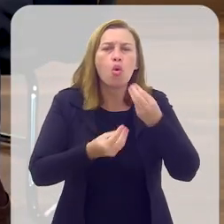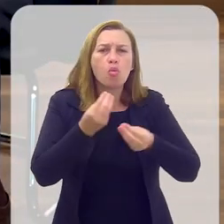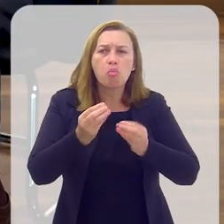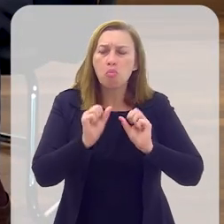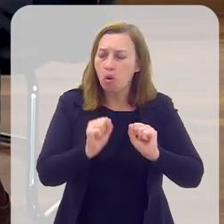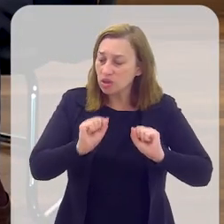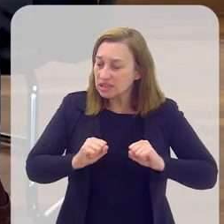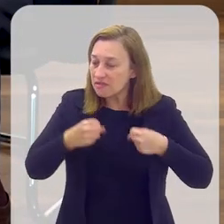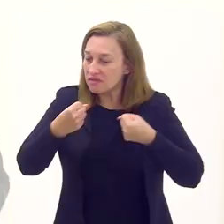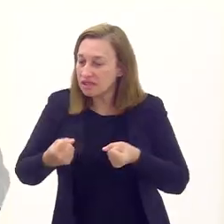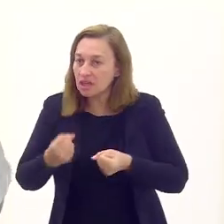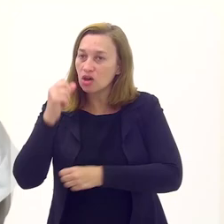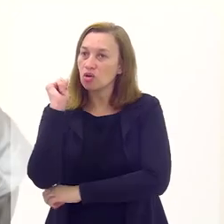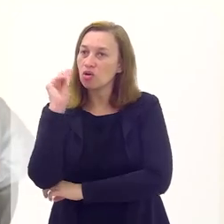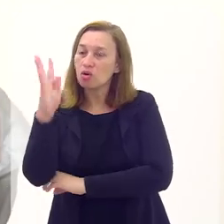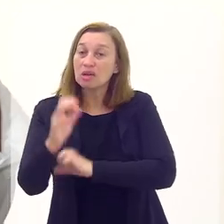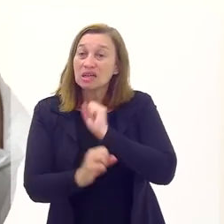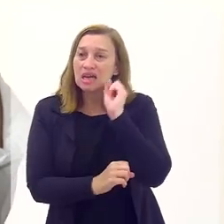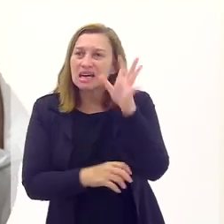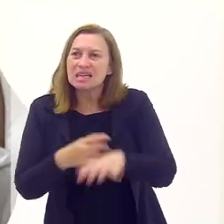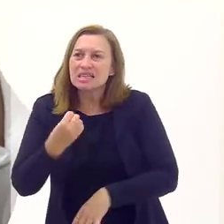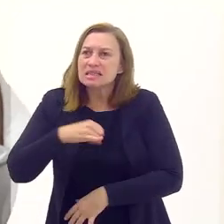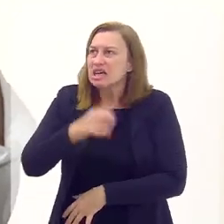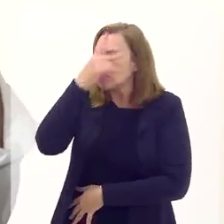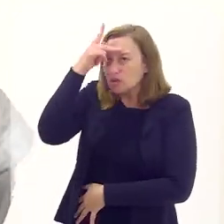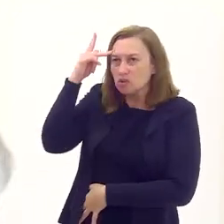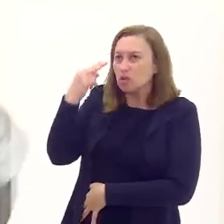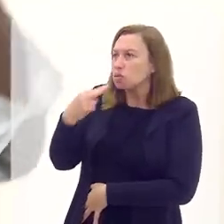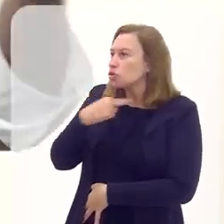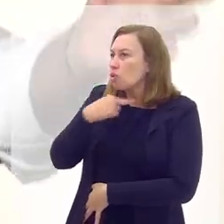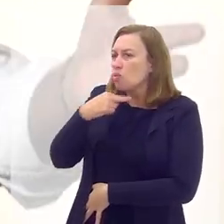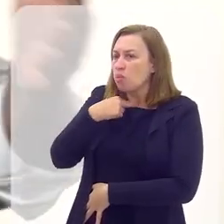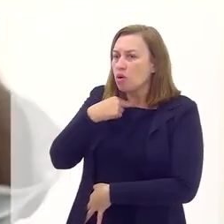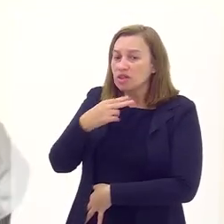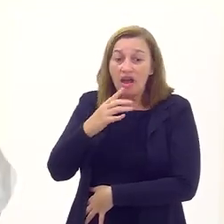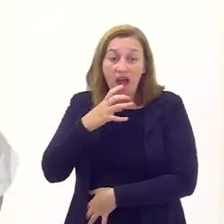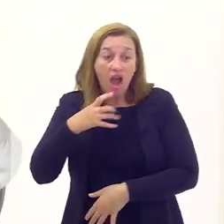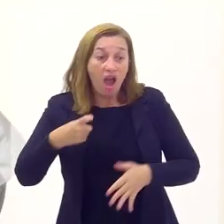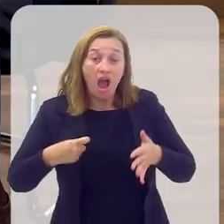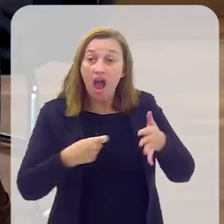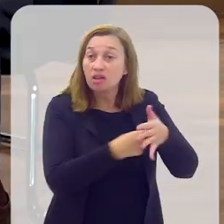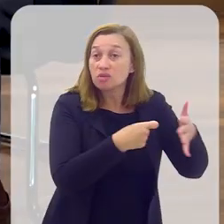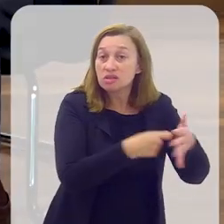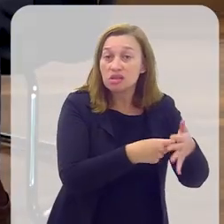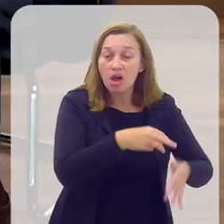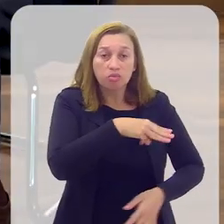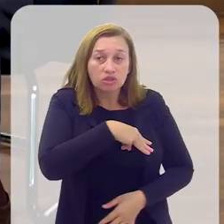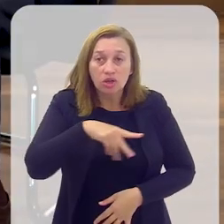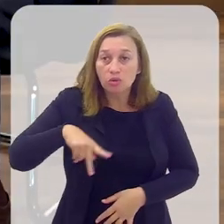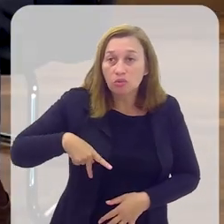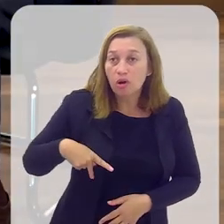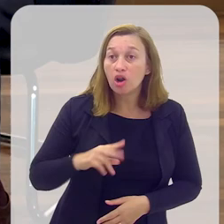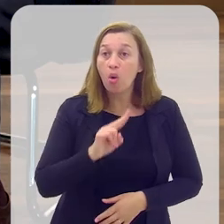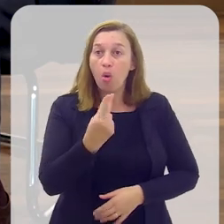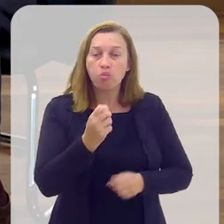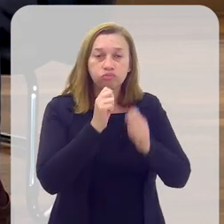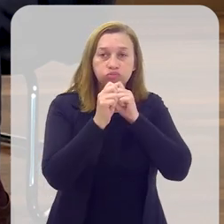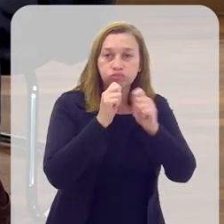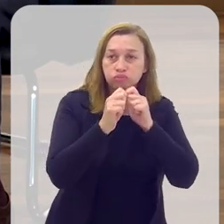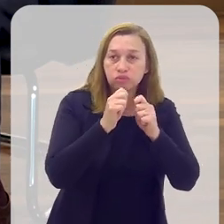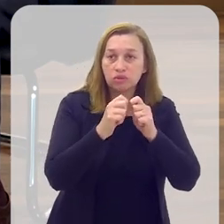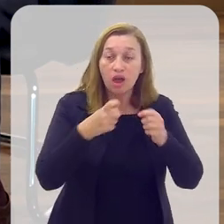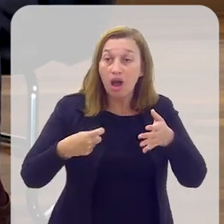pode defender o meio ambiente se as pessoas não podem acionar o Ministério Público, acionar uma imprensa livre,